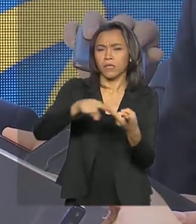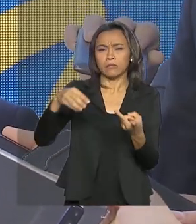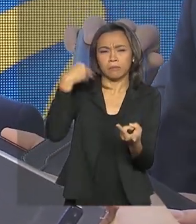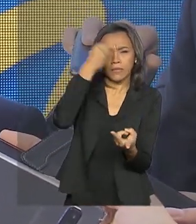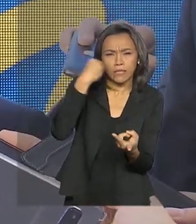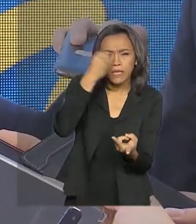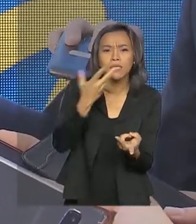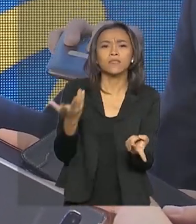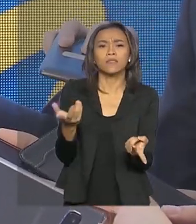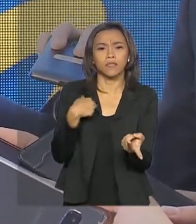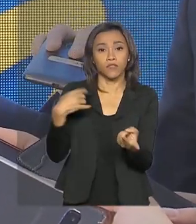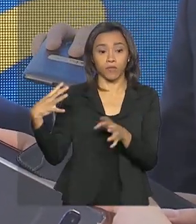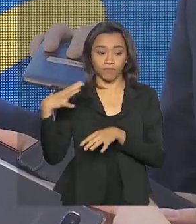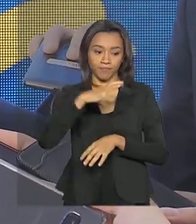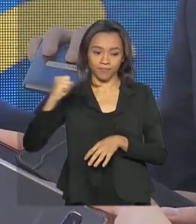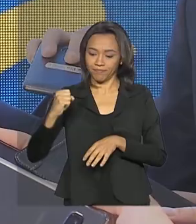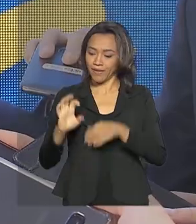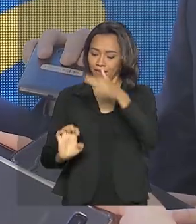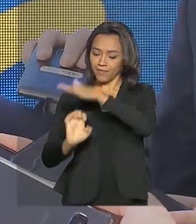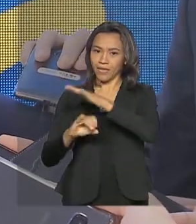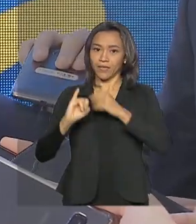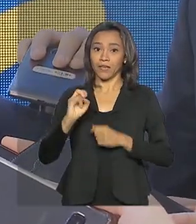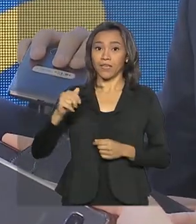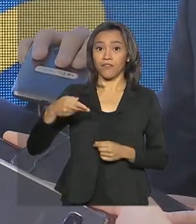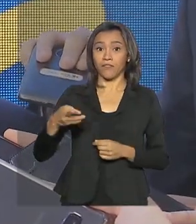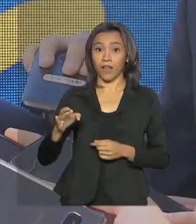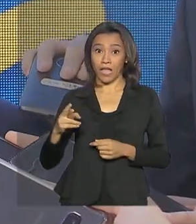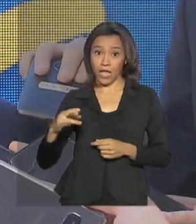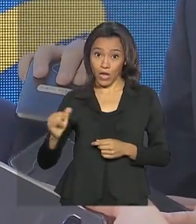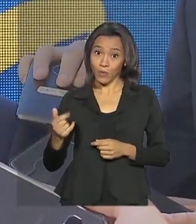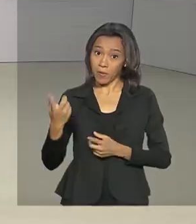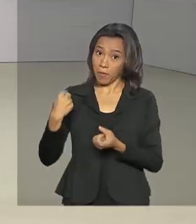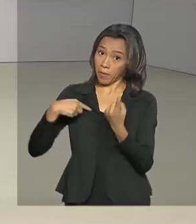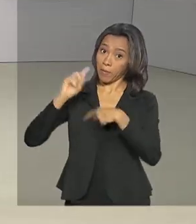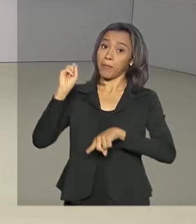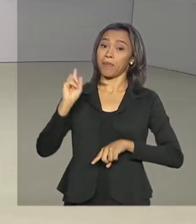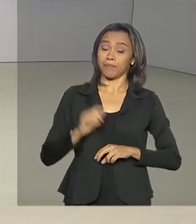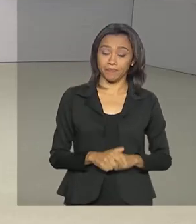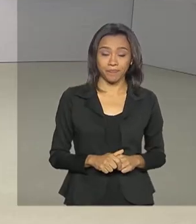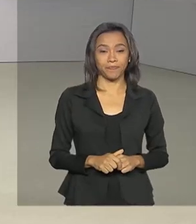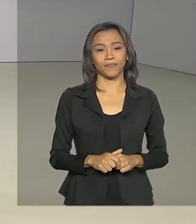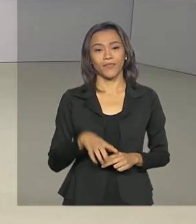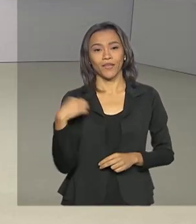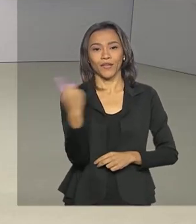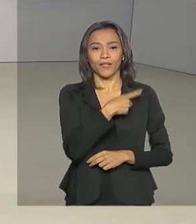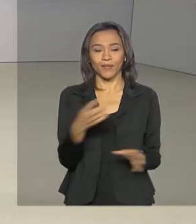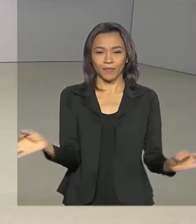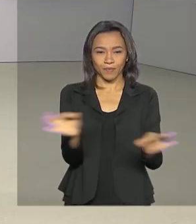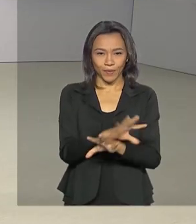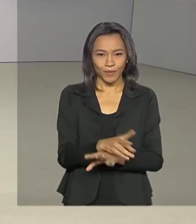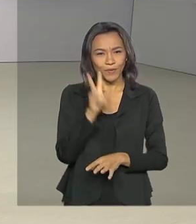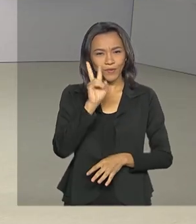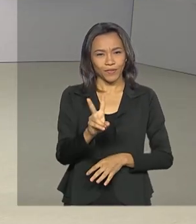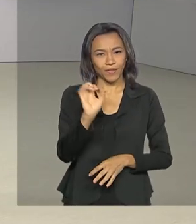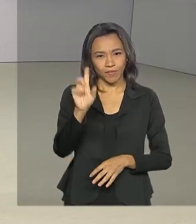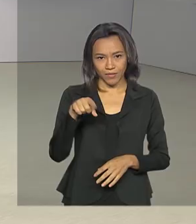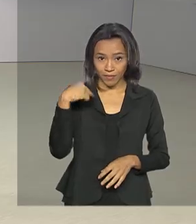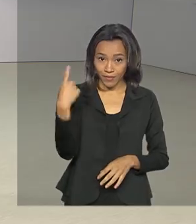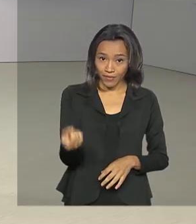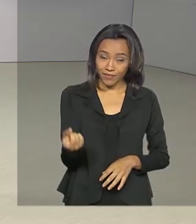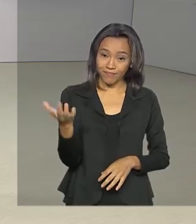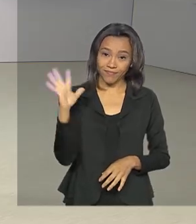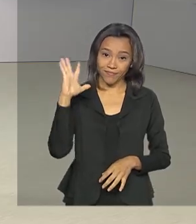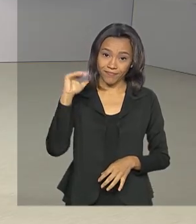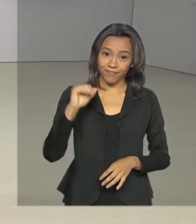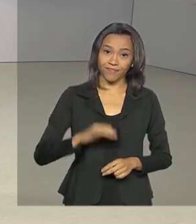também pela Infraera e todo mundo ganhou. O sistema todo cresceu. Nós ficamos por aqui. Nos vemos na próxima